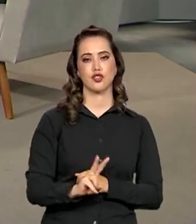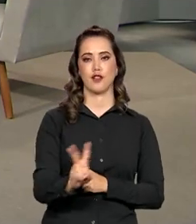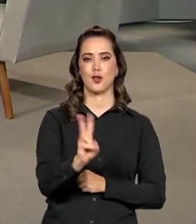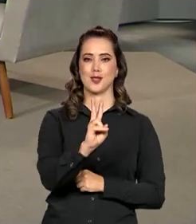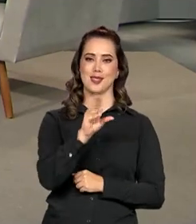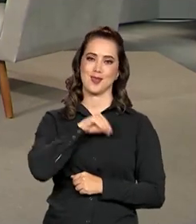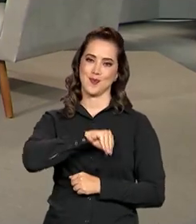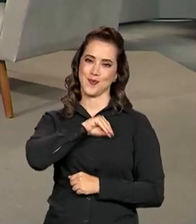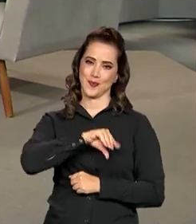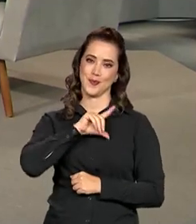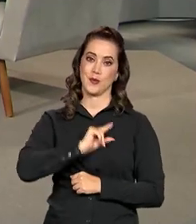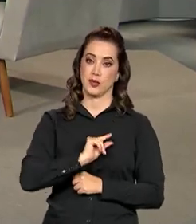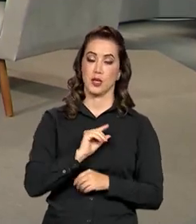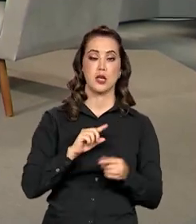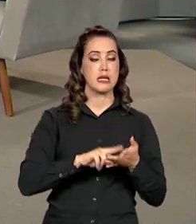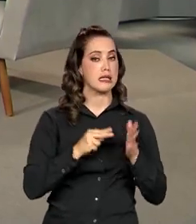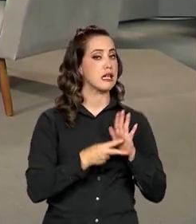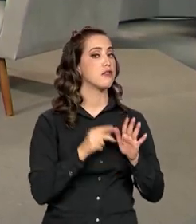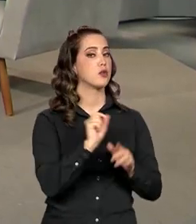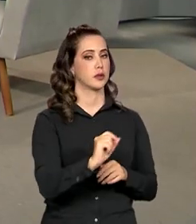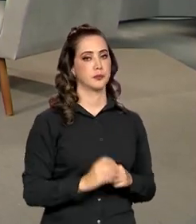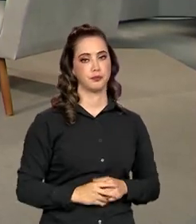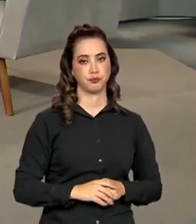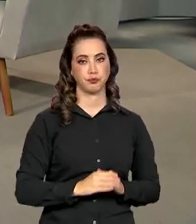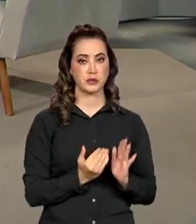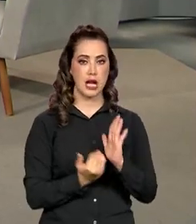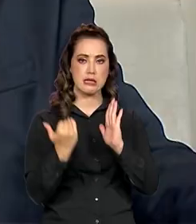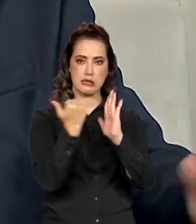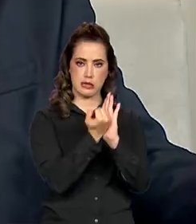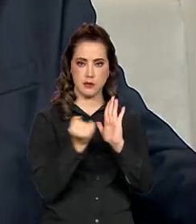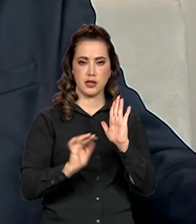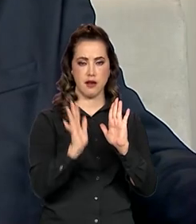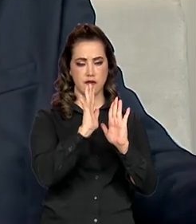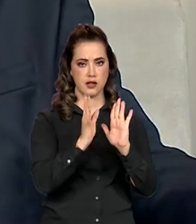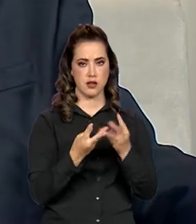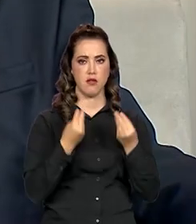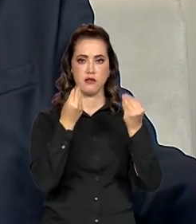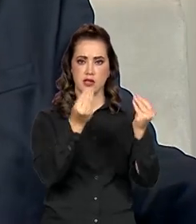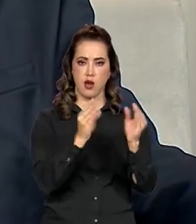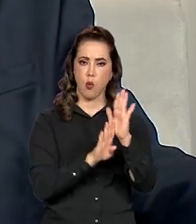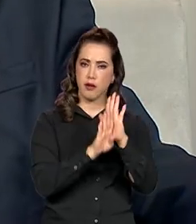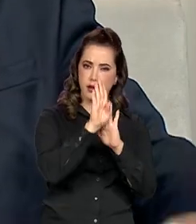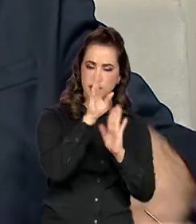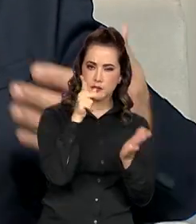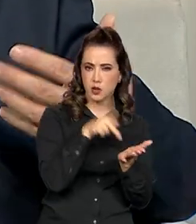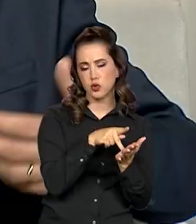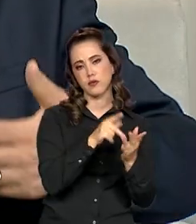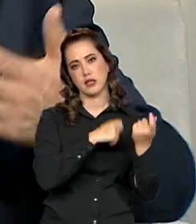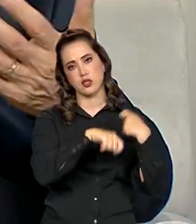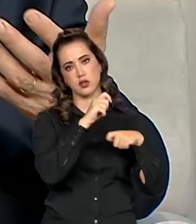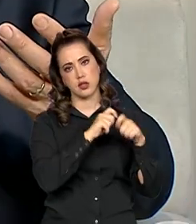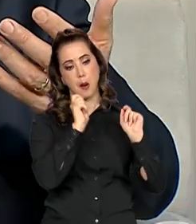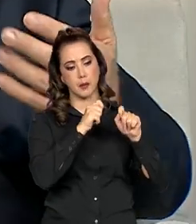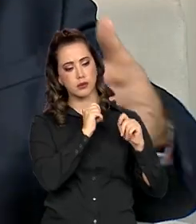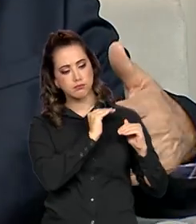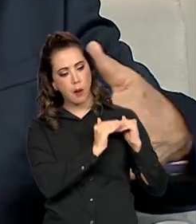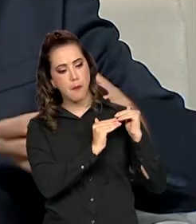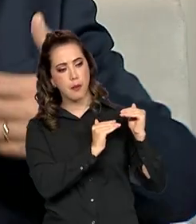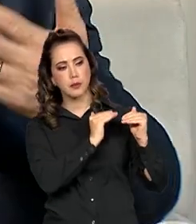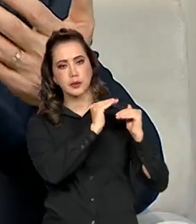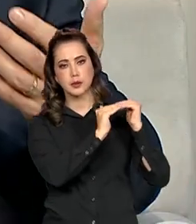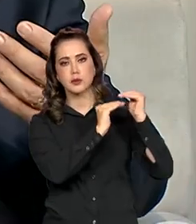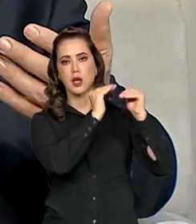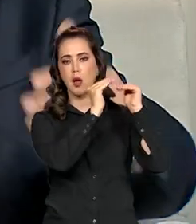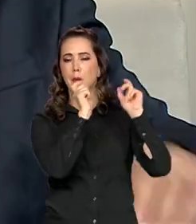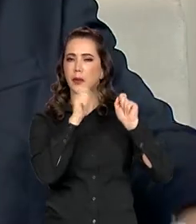do salário mínimo, que consistia em, além da inflação, garantir o crescimento real da economia, para dar sustentabilidade, para